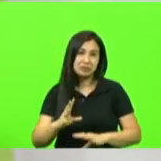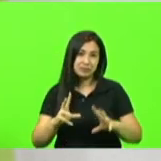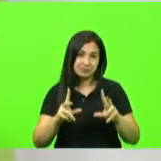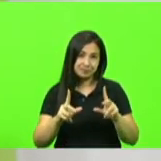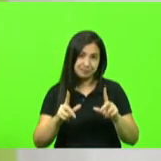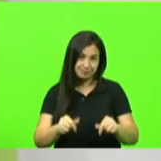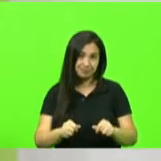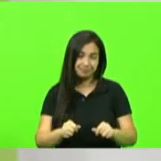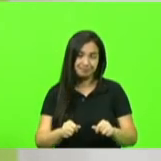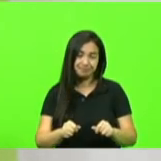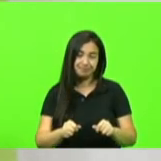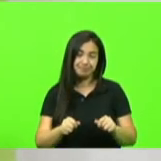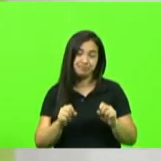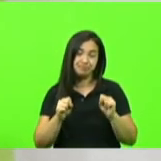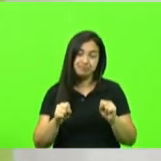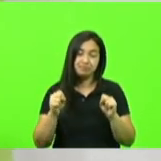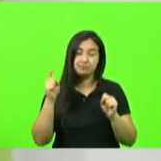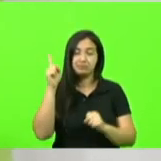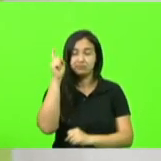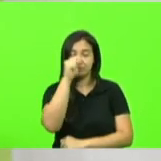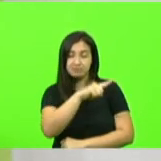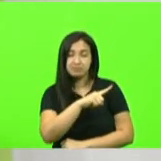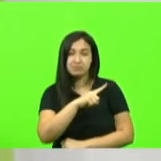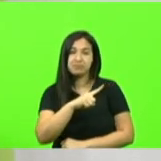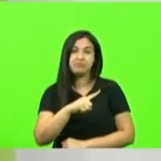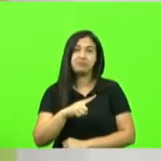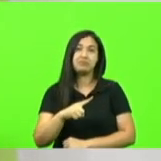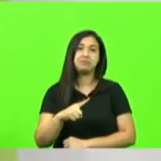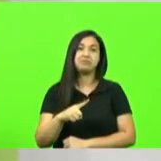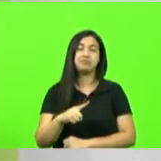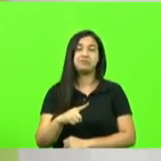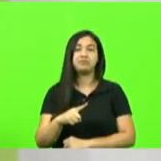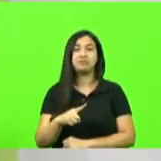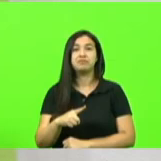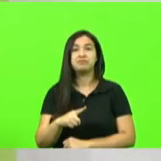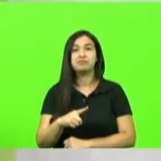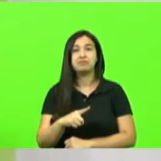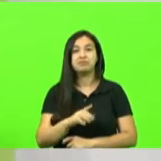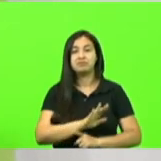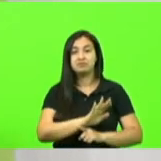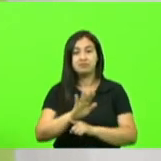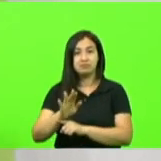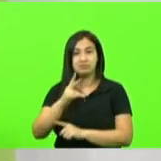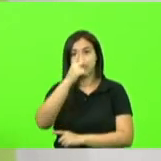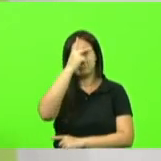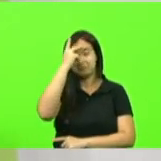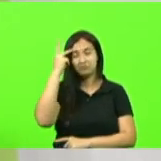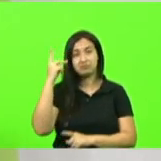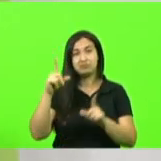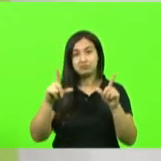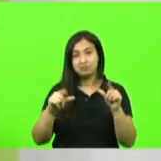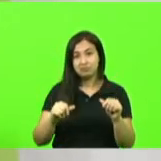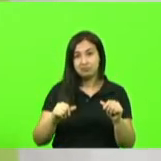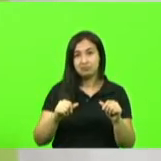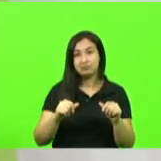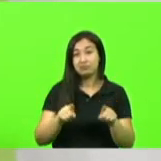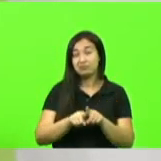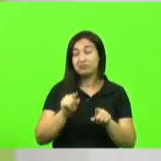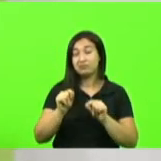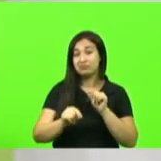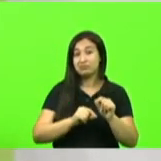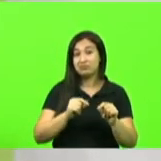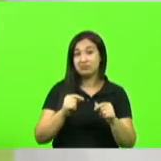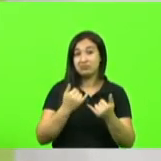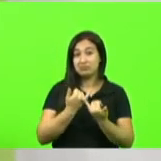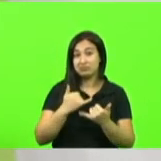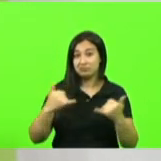dificuldade uma demanda que talvez seja reprimida com relação também a energia elétrica e lembro que a Fran